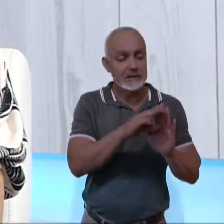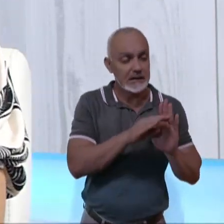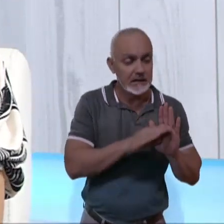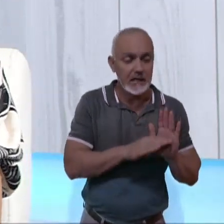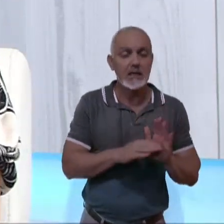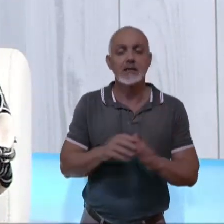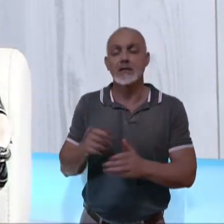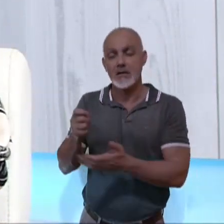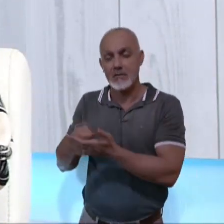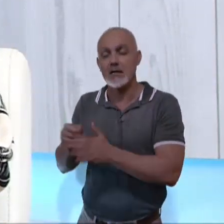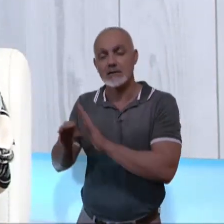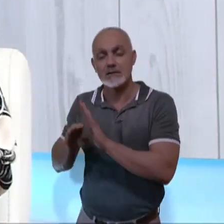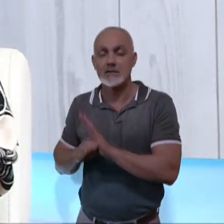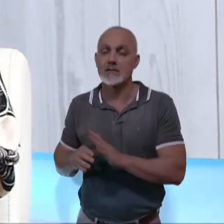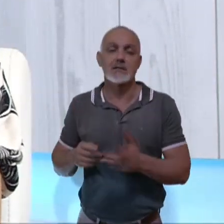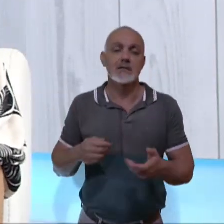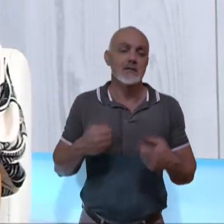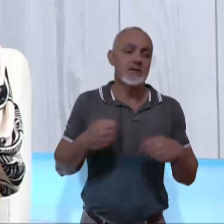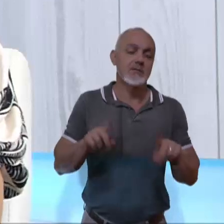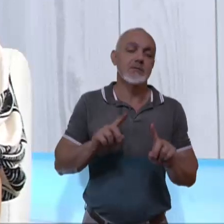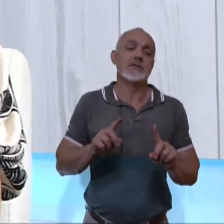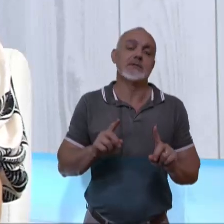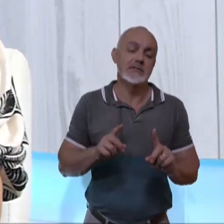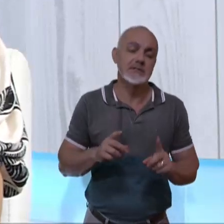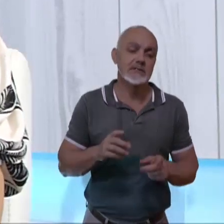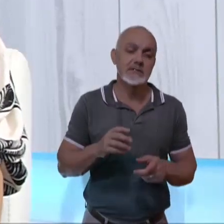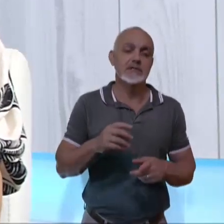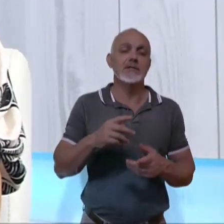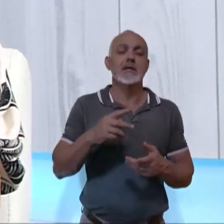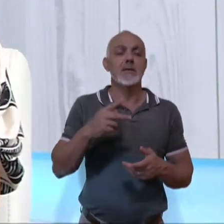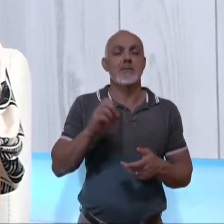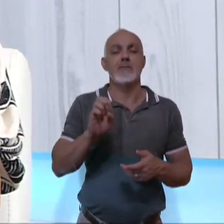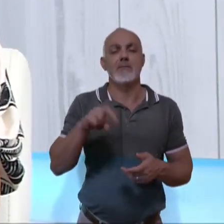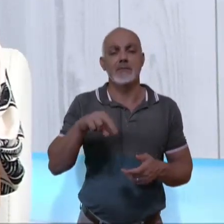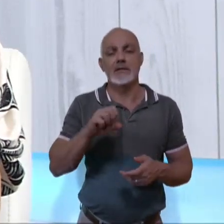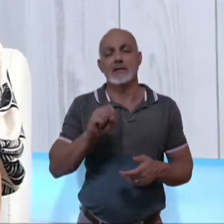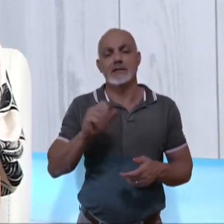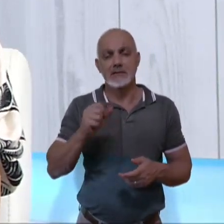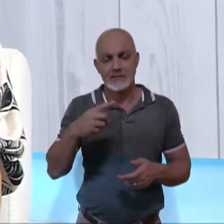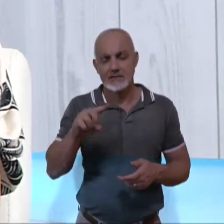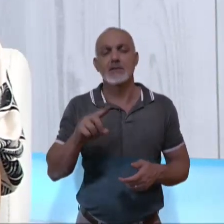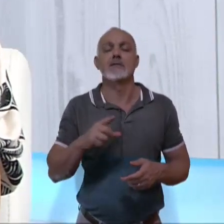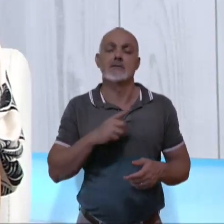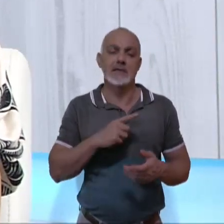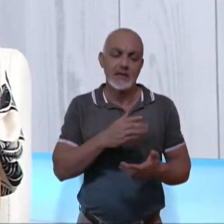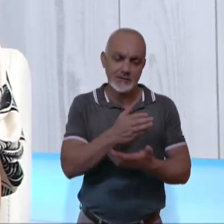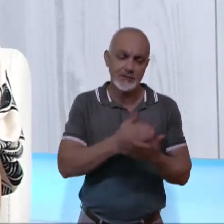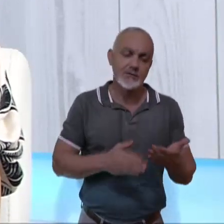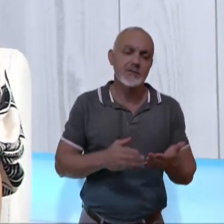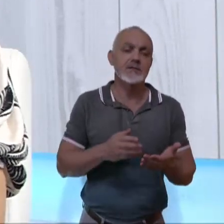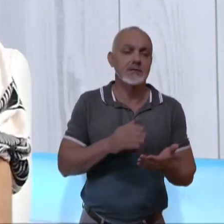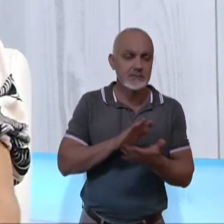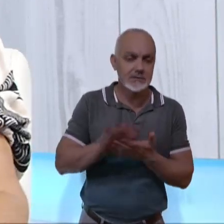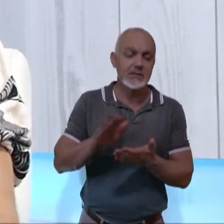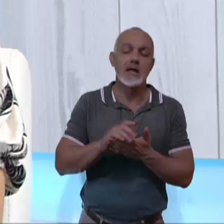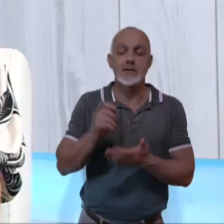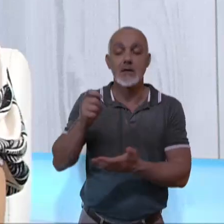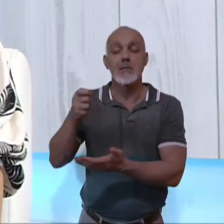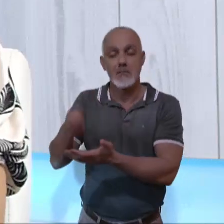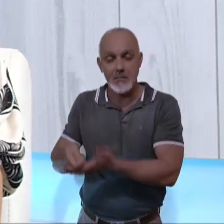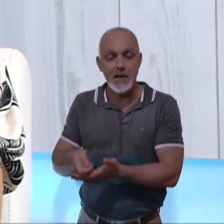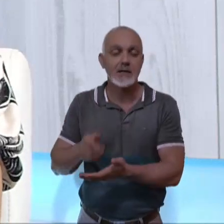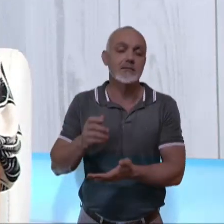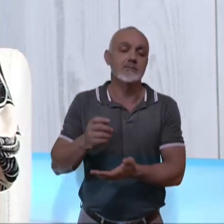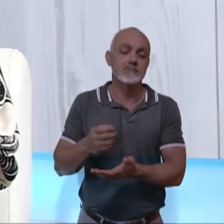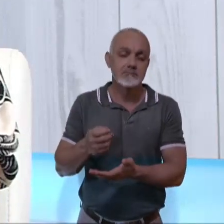haver a pensão alimentícia. sim. Aí sim, aí há uma divisão de despesas entre os pais. Ó, você paga isso e